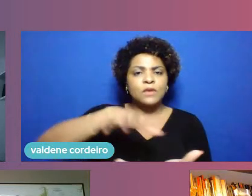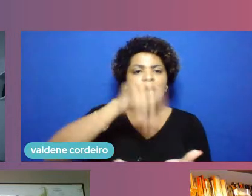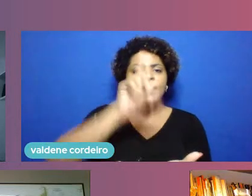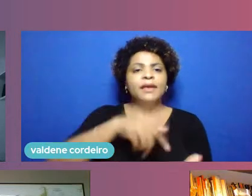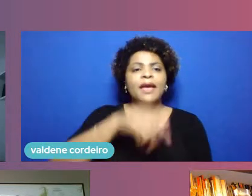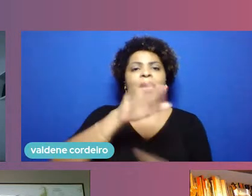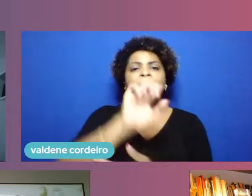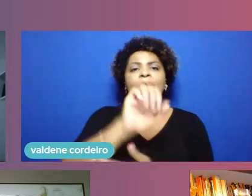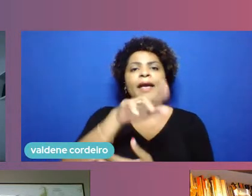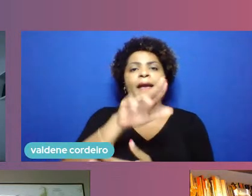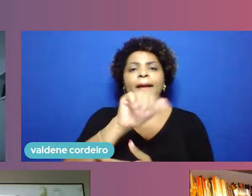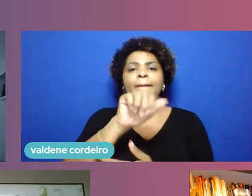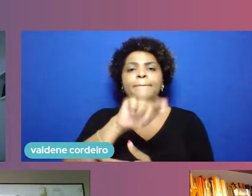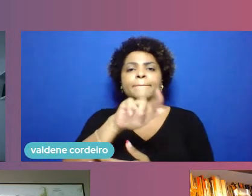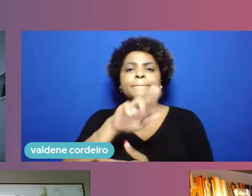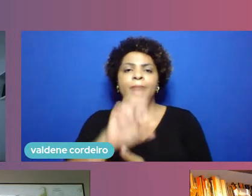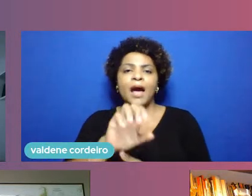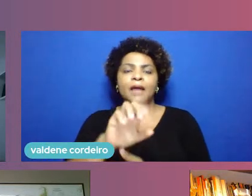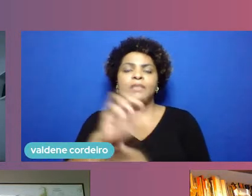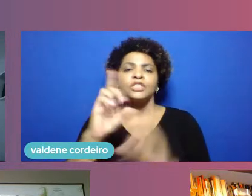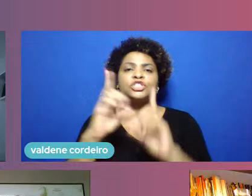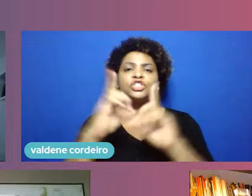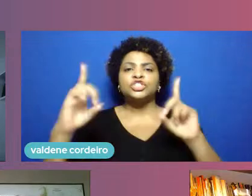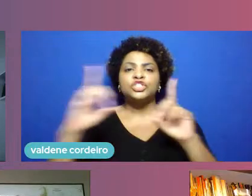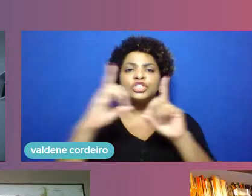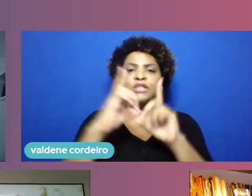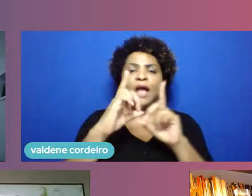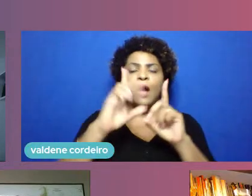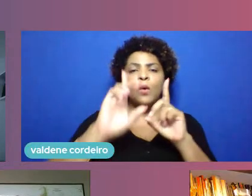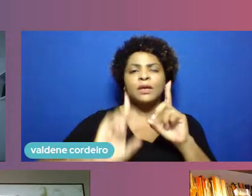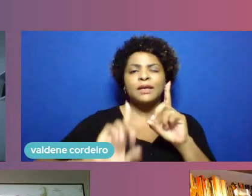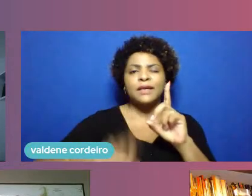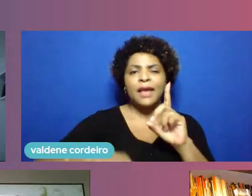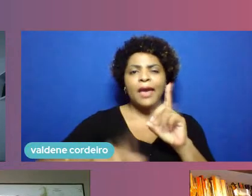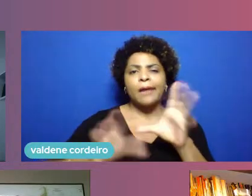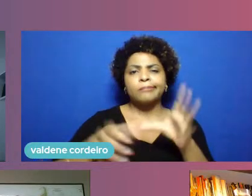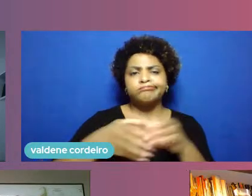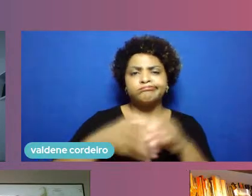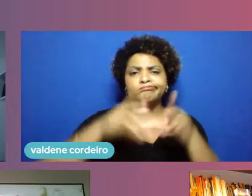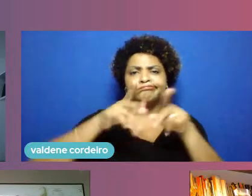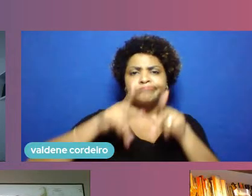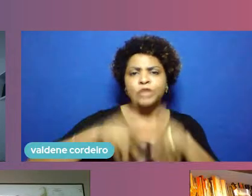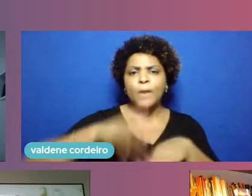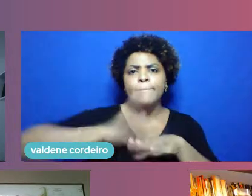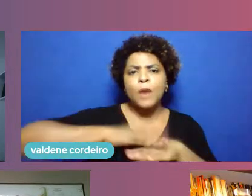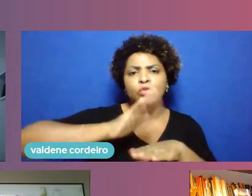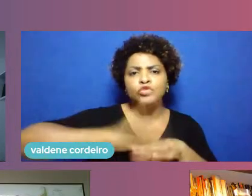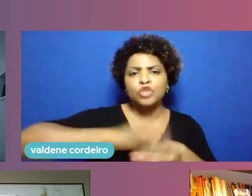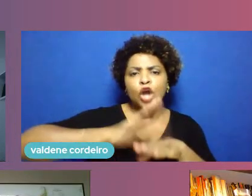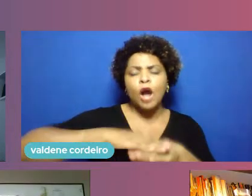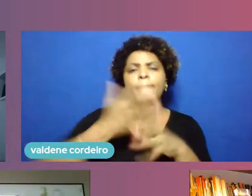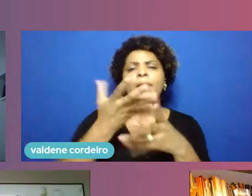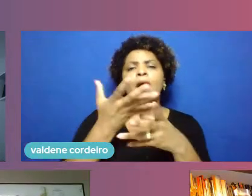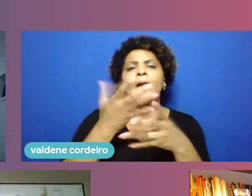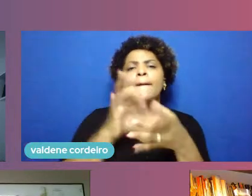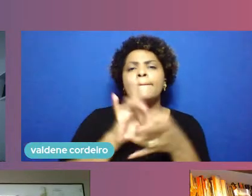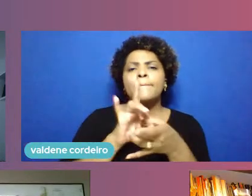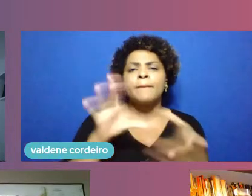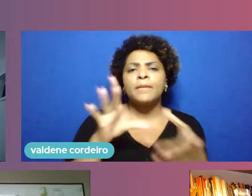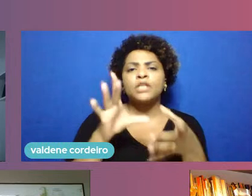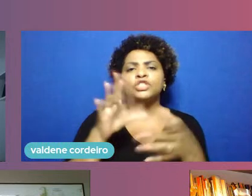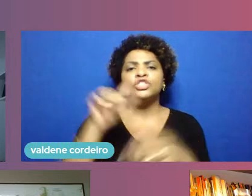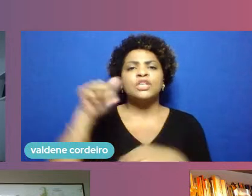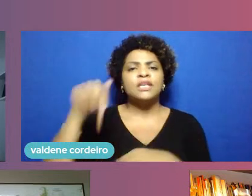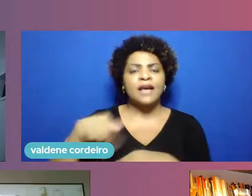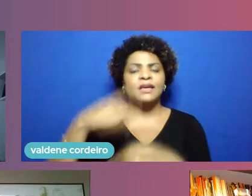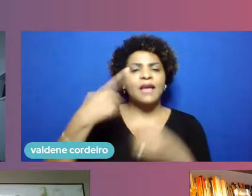é um programa de formação de mão de obra que vai permitir que o Recife, que já é a cidade que tem o maior número de estudantes da área TI